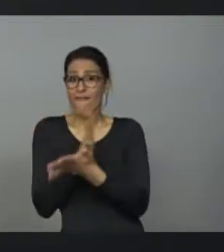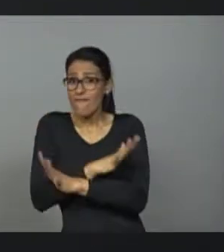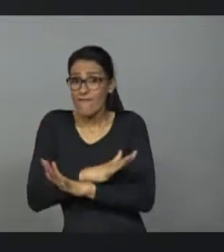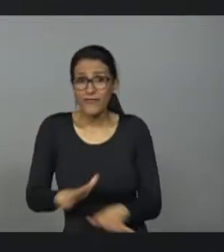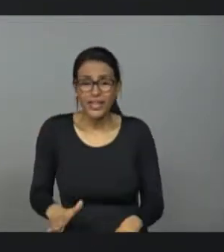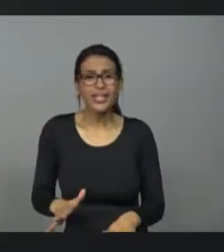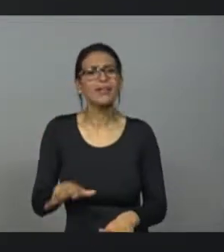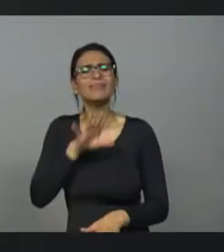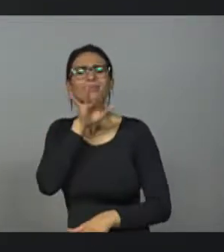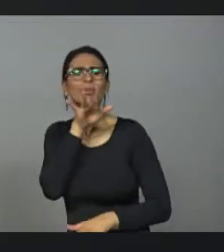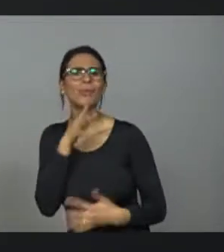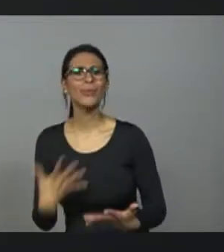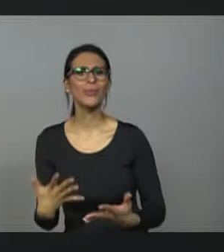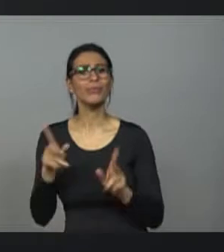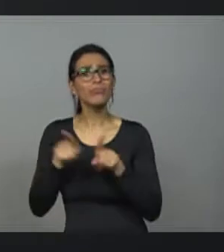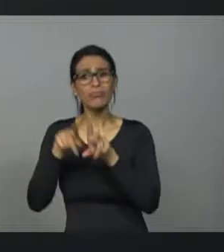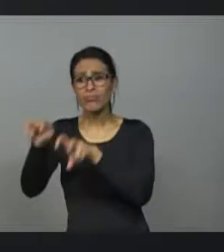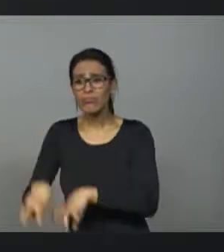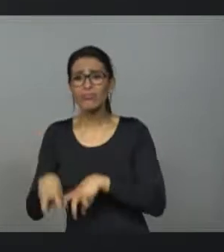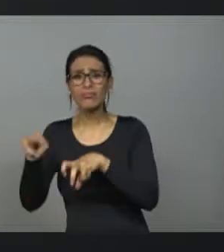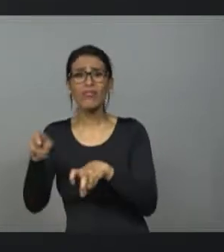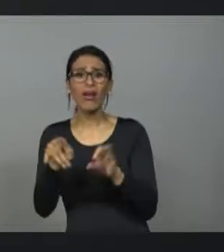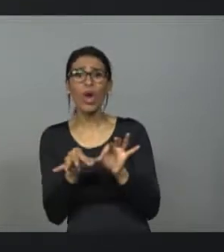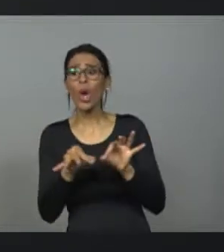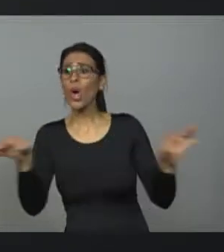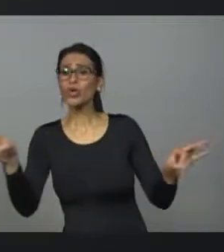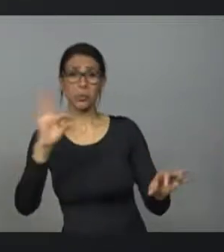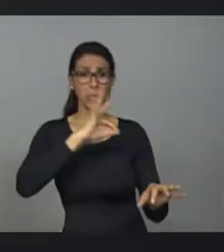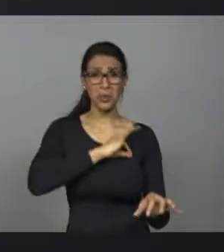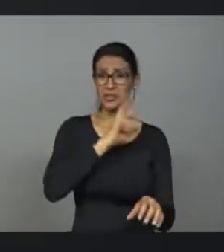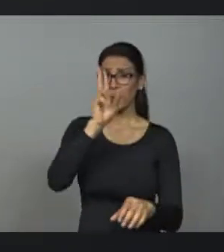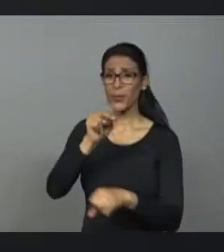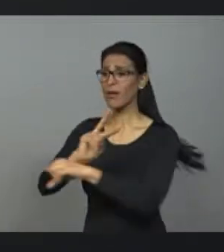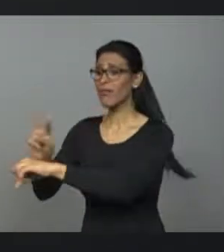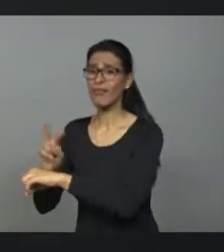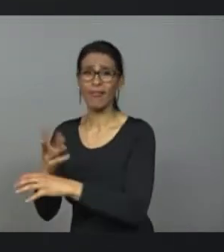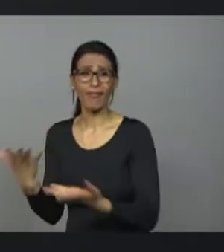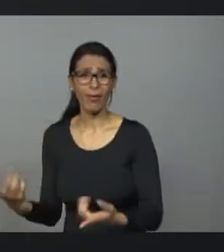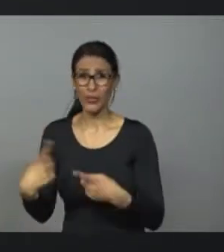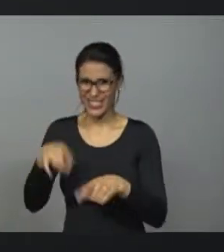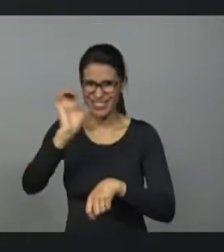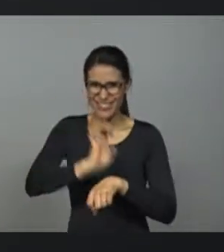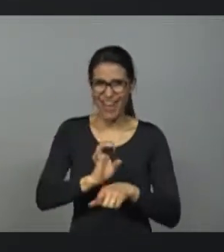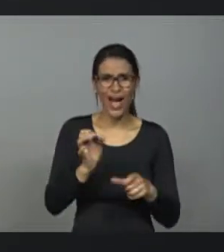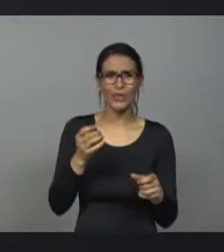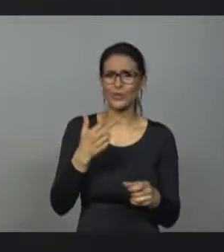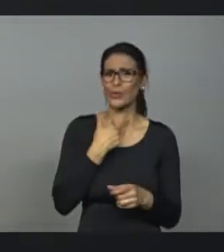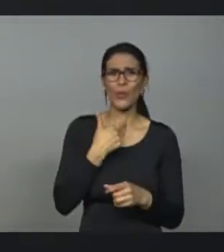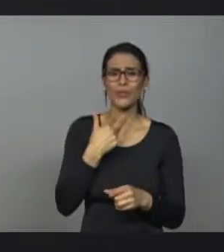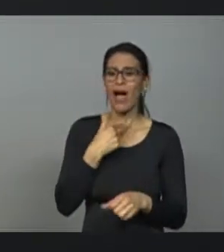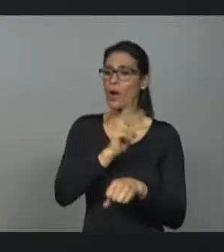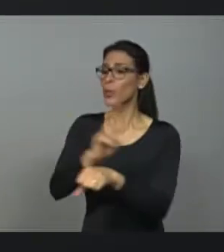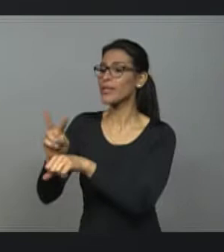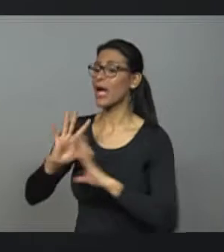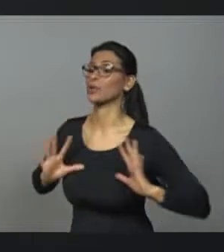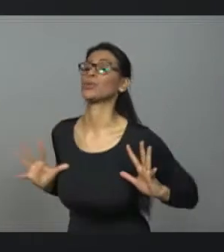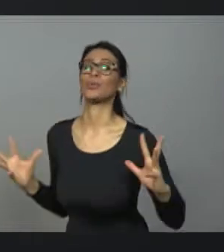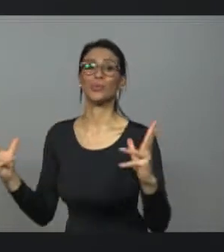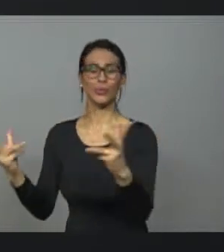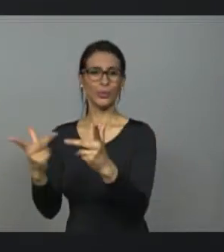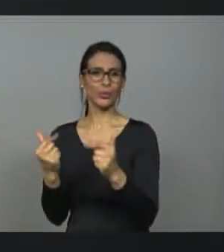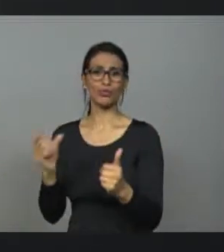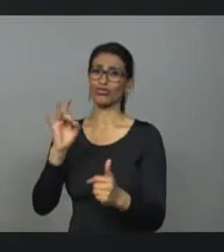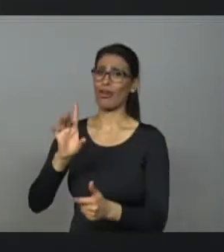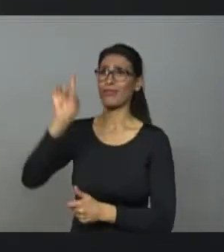das zonas urbanas e que nunca vai ter a proteção da polícia, porque o Estado não pode ser onipresente, onipresente só Deus, para quem acredita em Deus. E o